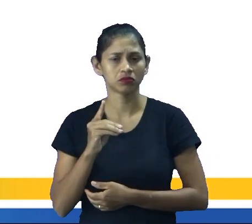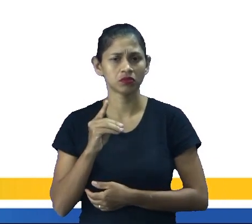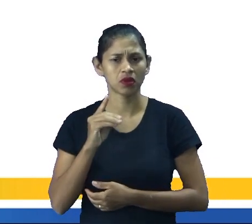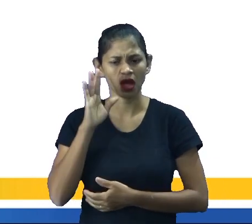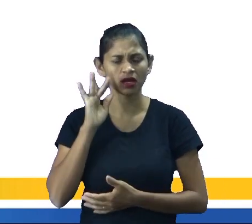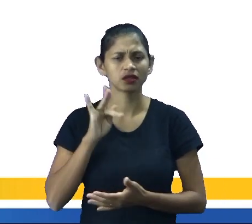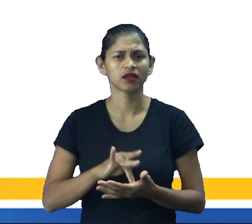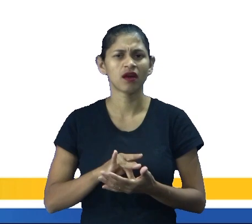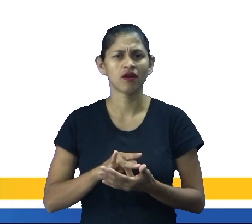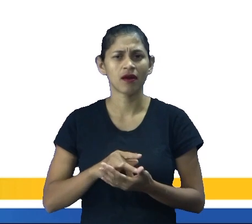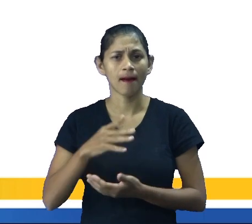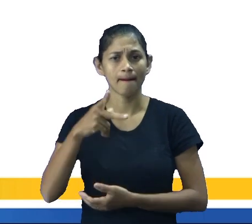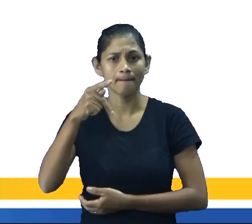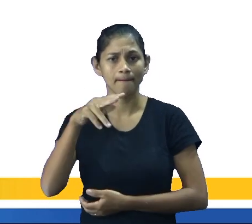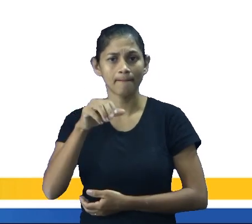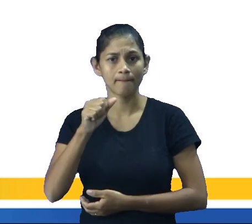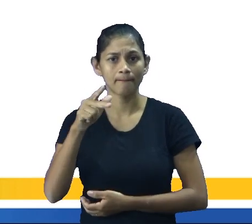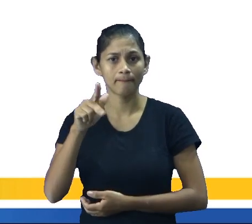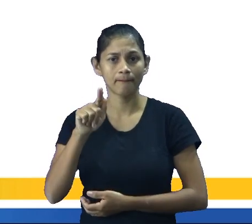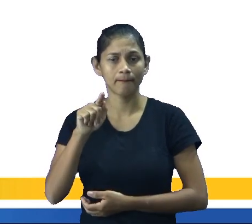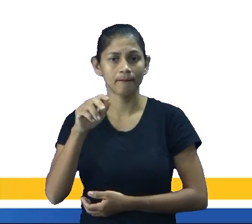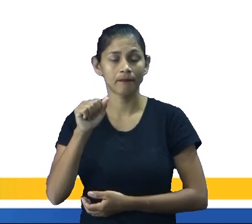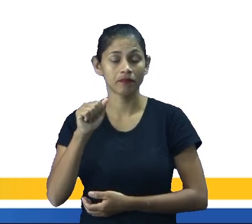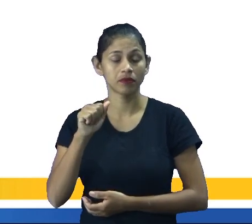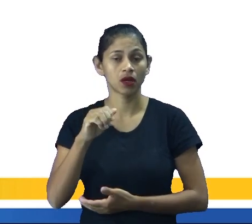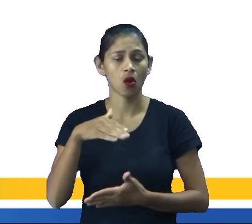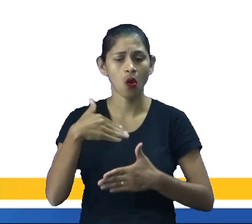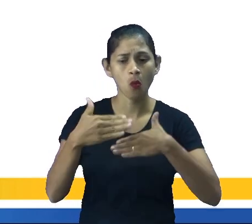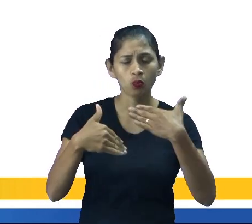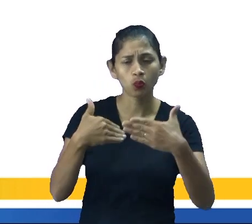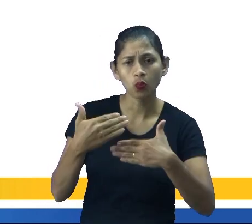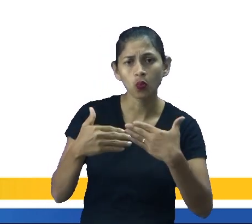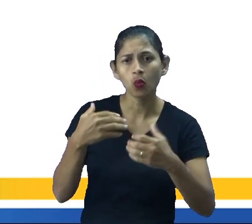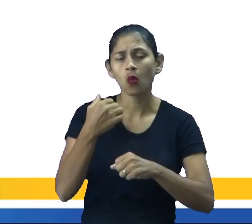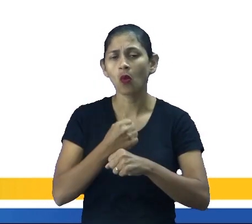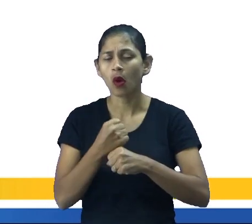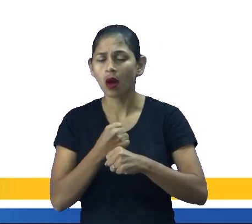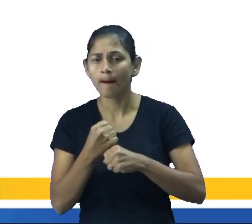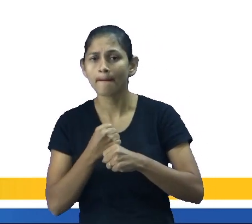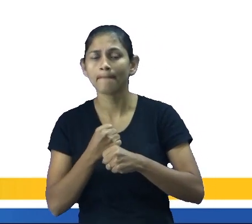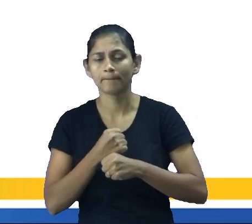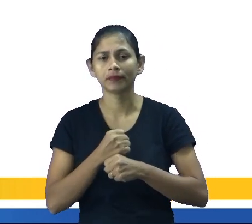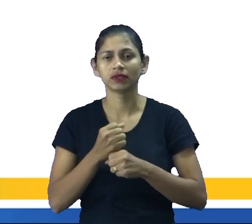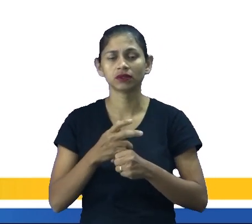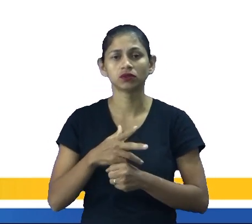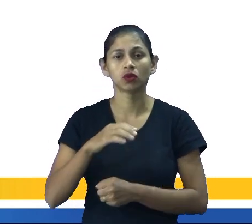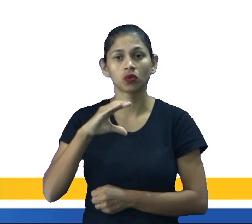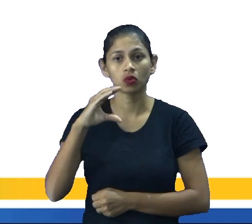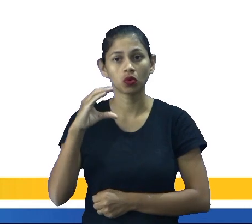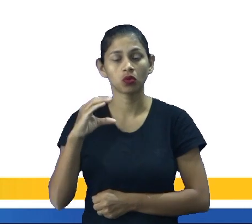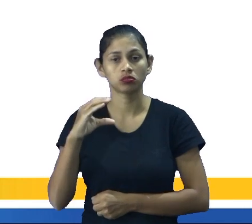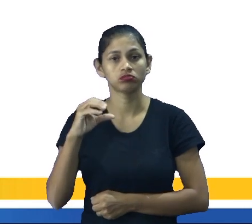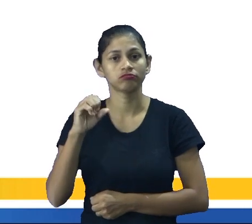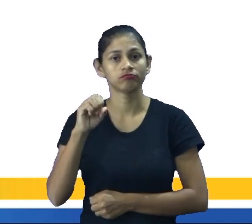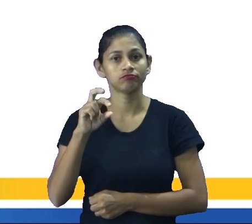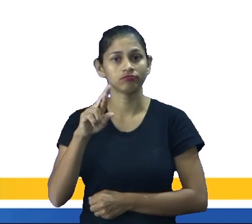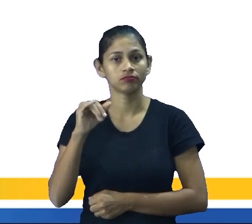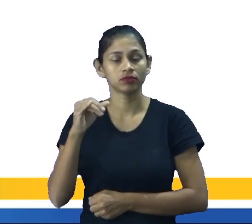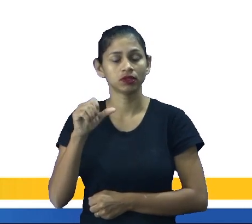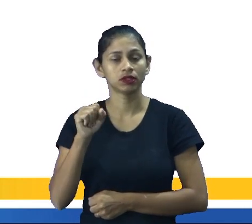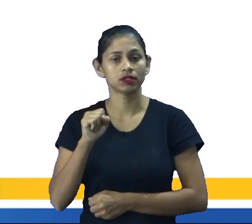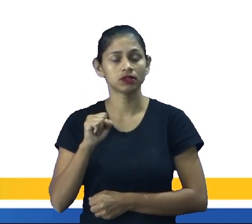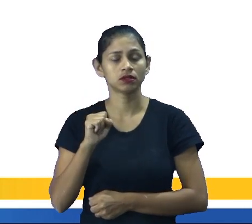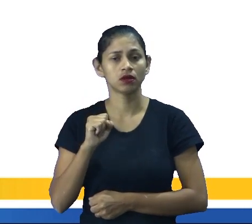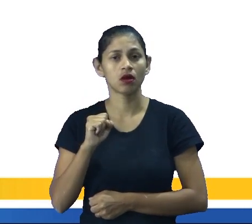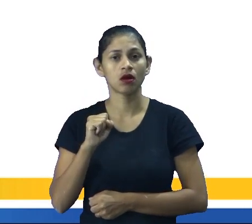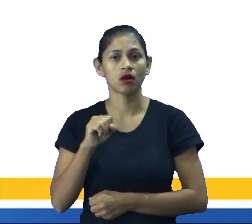Com o tempo, a celebração ganhou um caráter cristão, e passou a ser uma forma de também homenagear São João Batista.